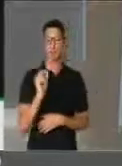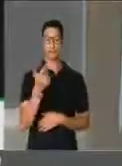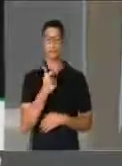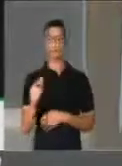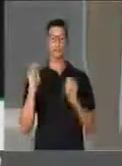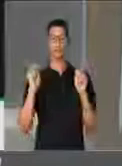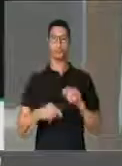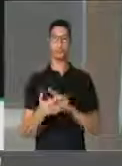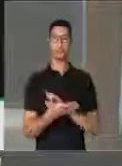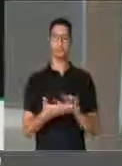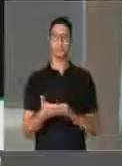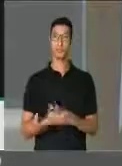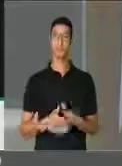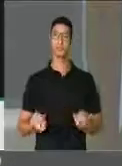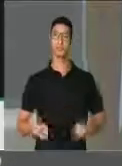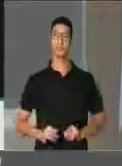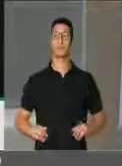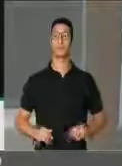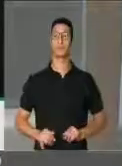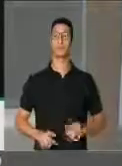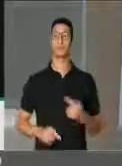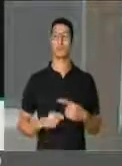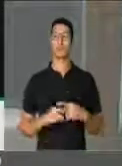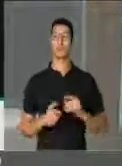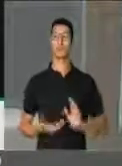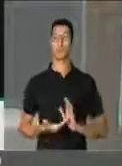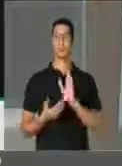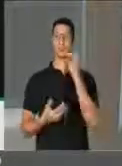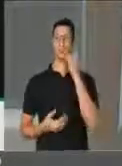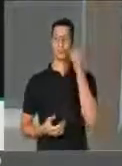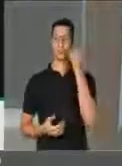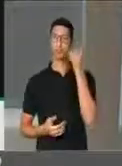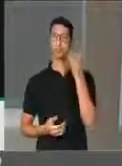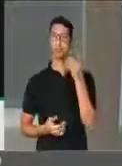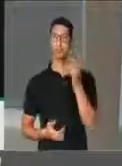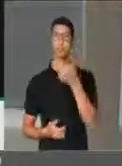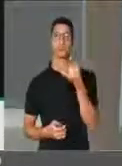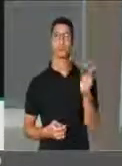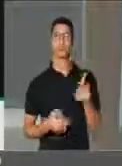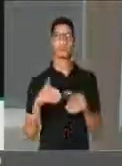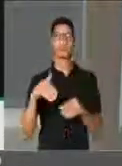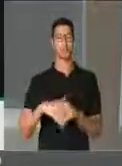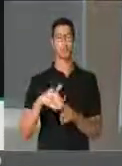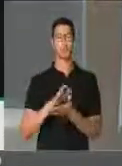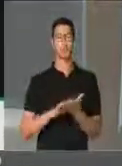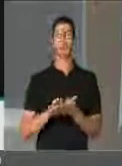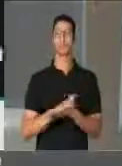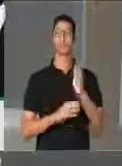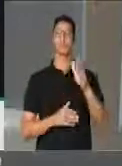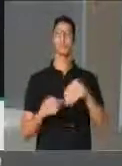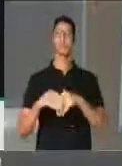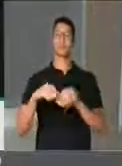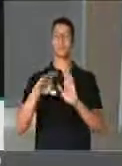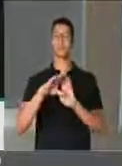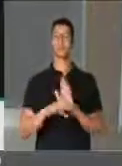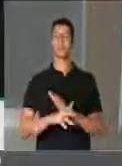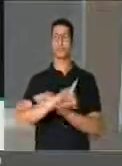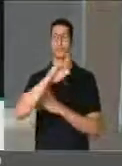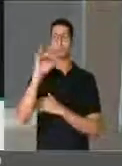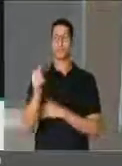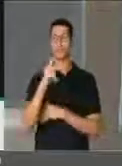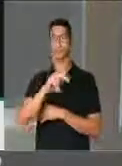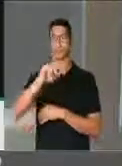que não têm condição, vêm sofrendo porque a Câmara dos Deputados não delibera e já está na ordem do dia